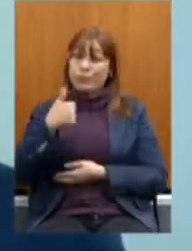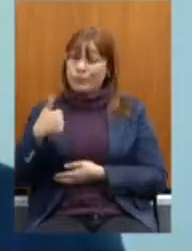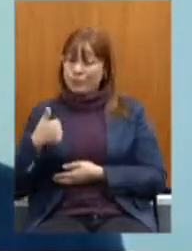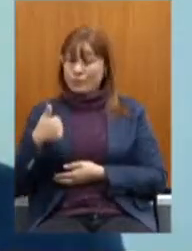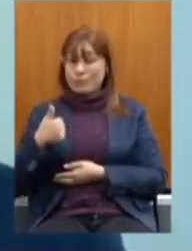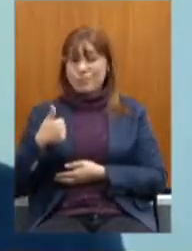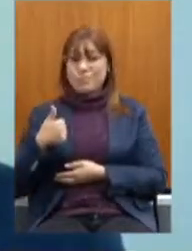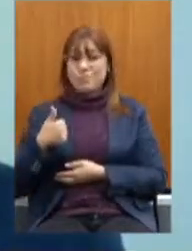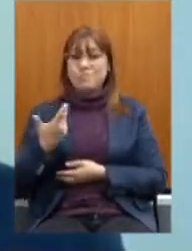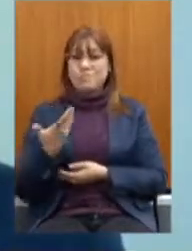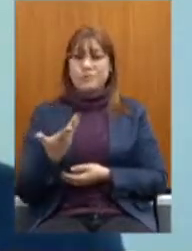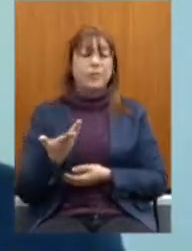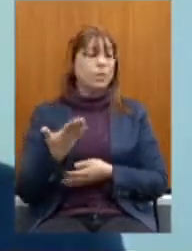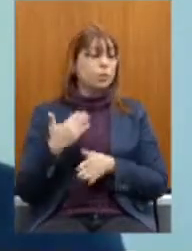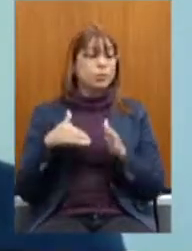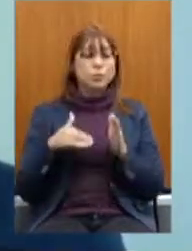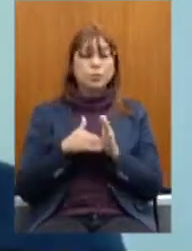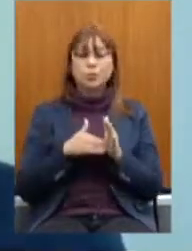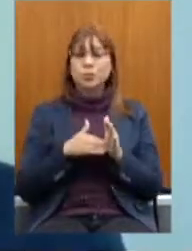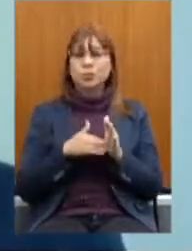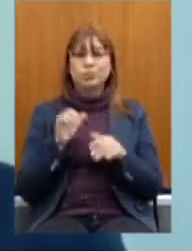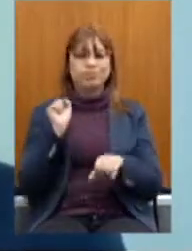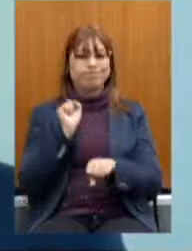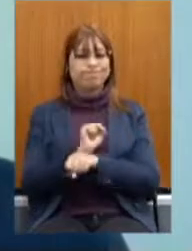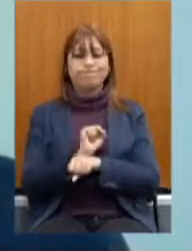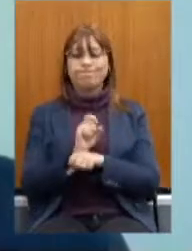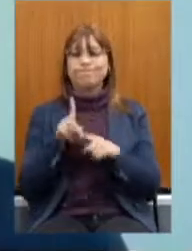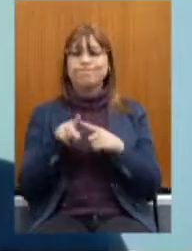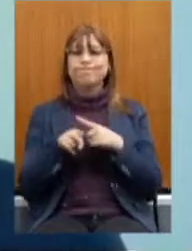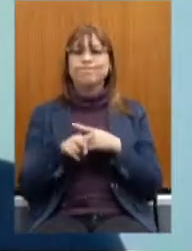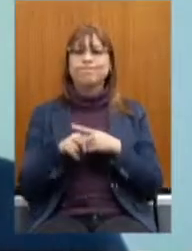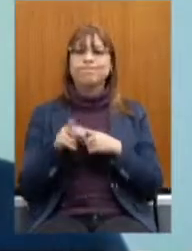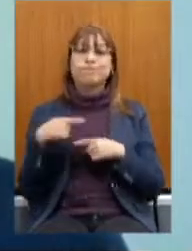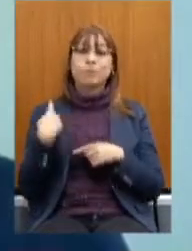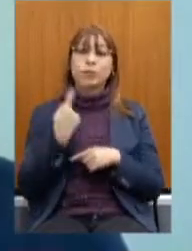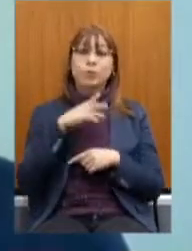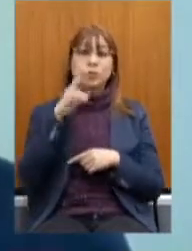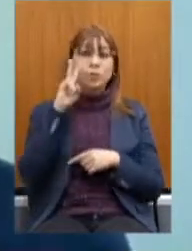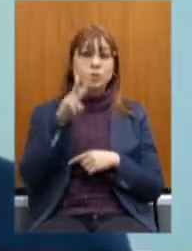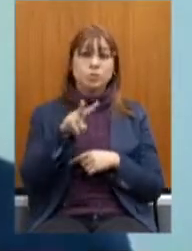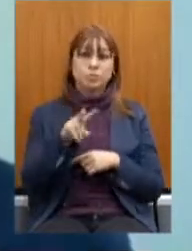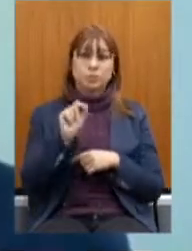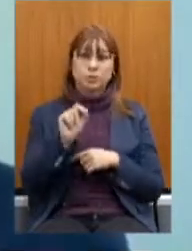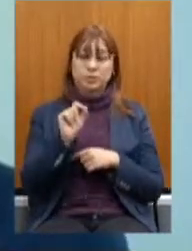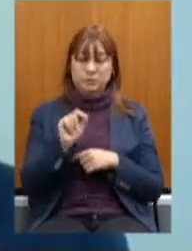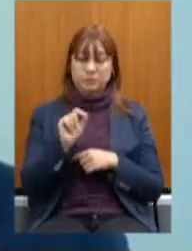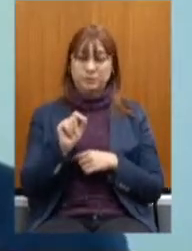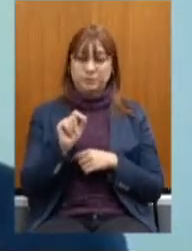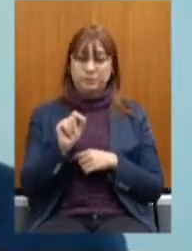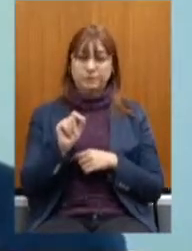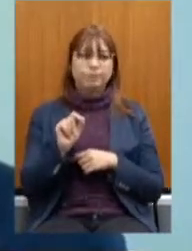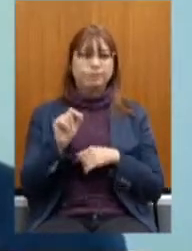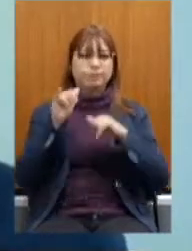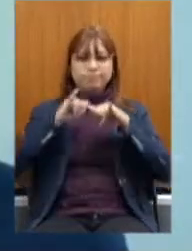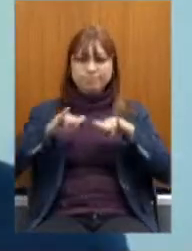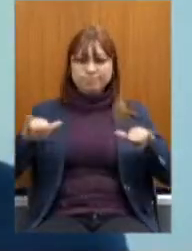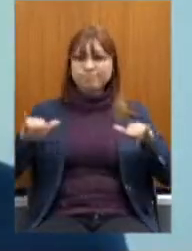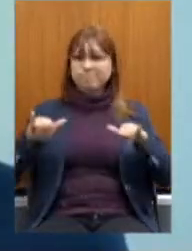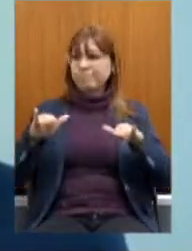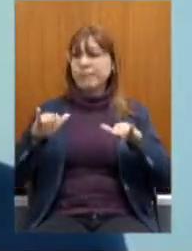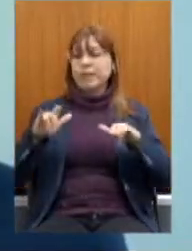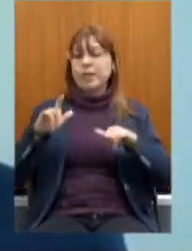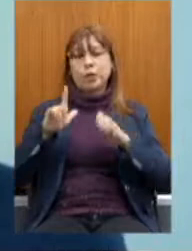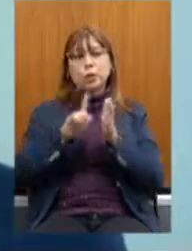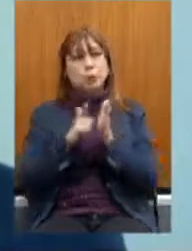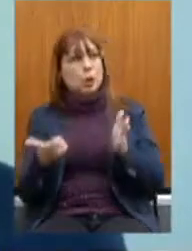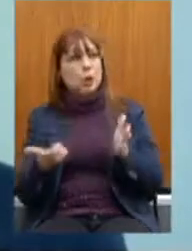promoções Elas estão congeladas A gente escuta Pela Pela Própria Imprensa Que O estado